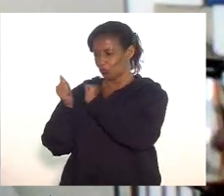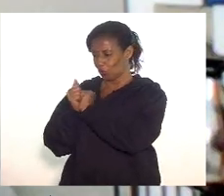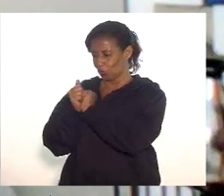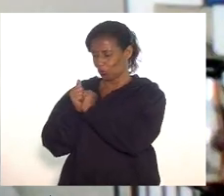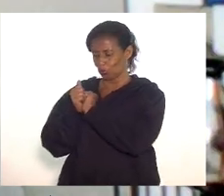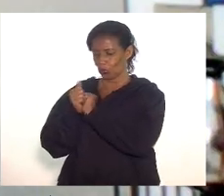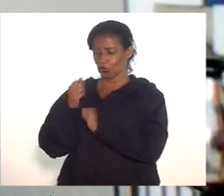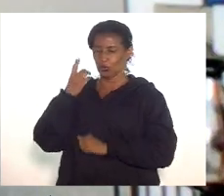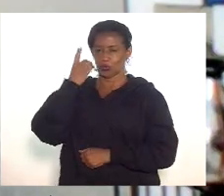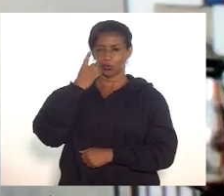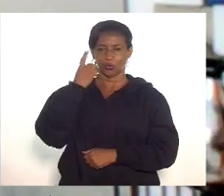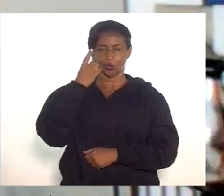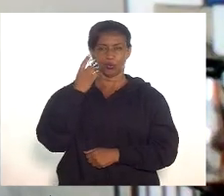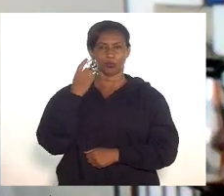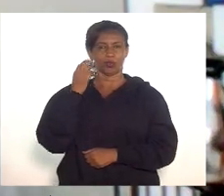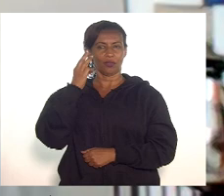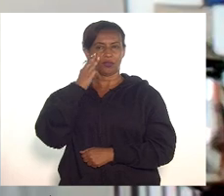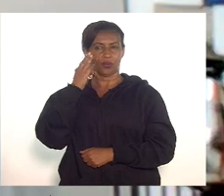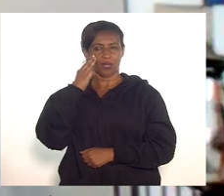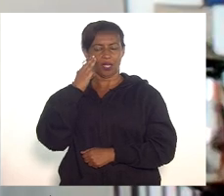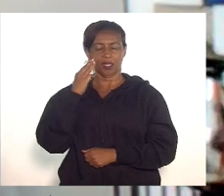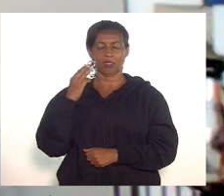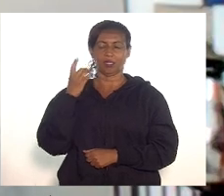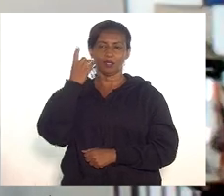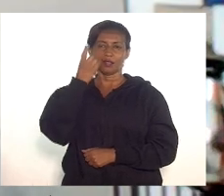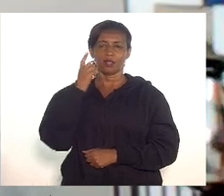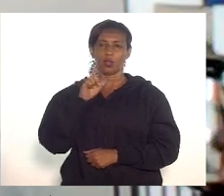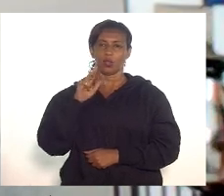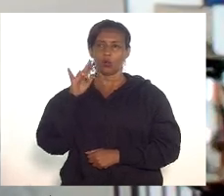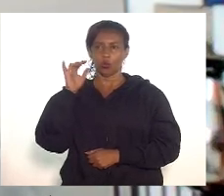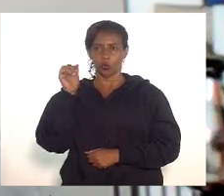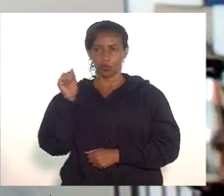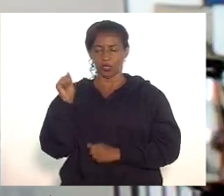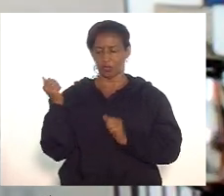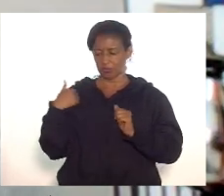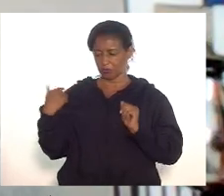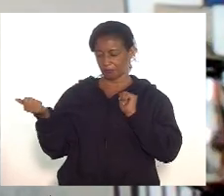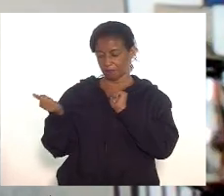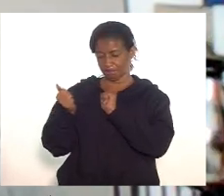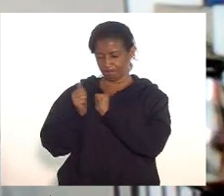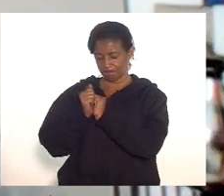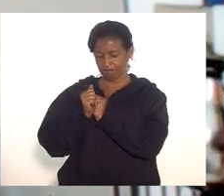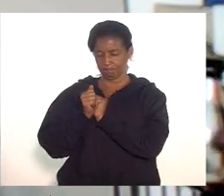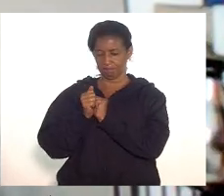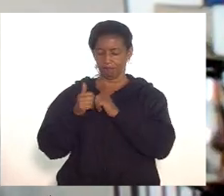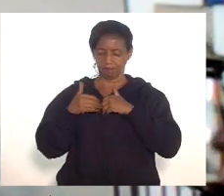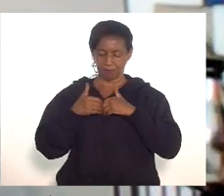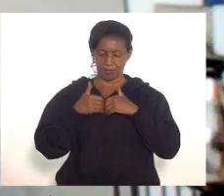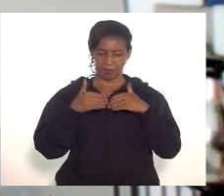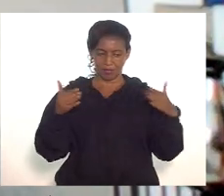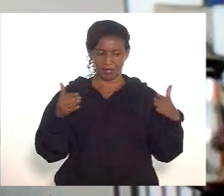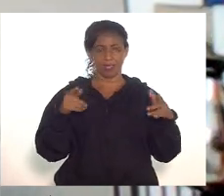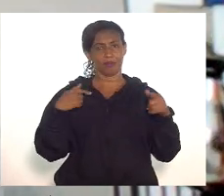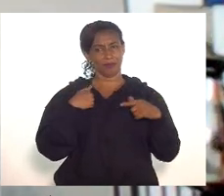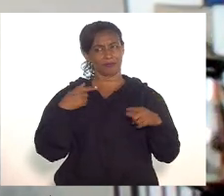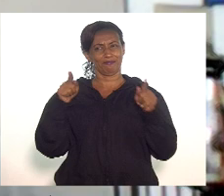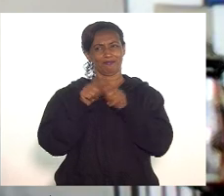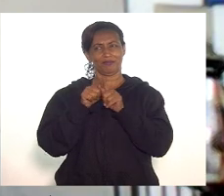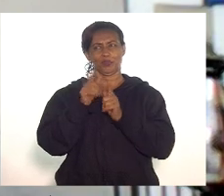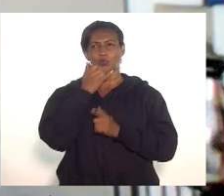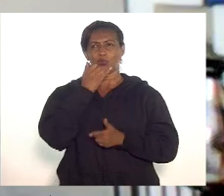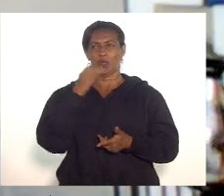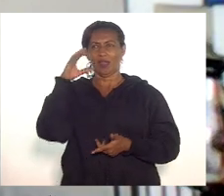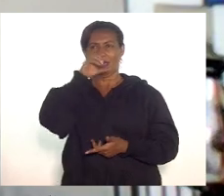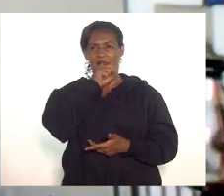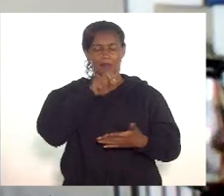deputado Valdeck, às palavras do deputado Luiz Paulo, que, a princípio, numa leitura rápida do projeto, ele parece